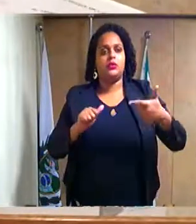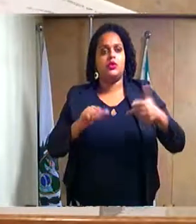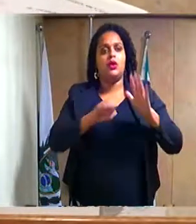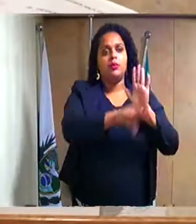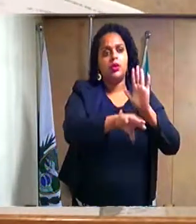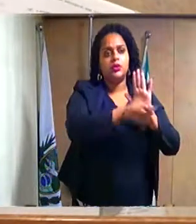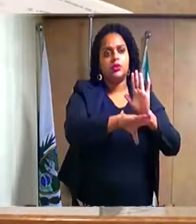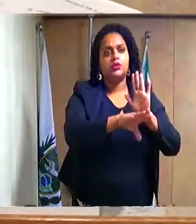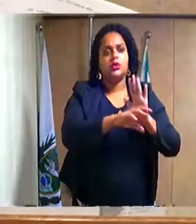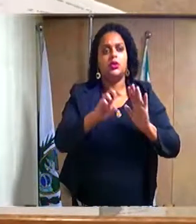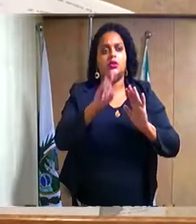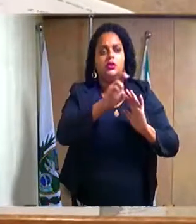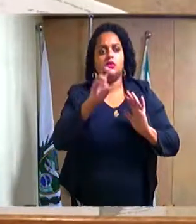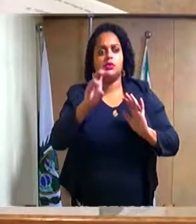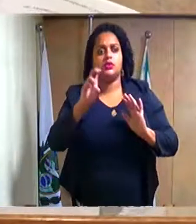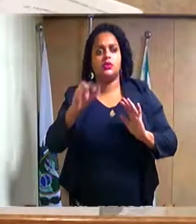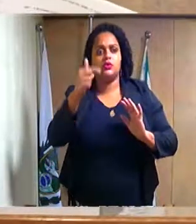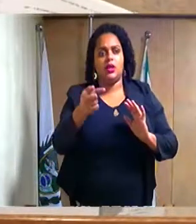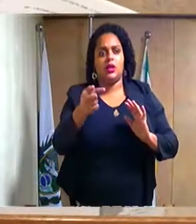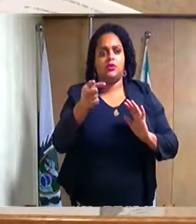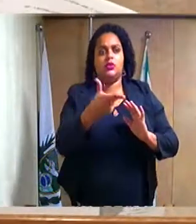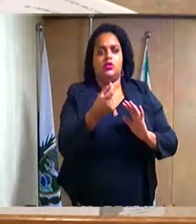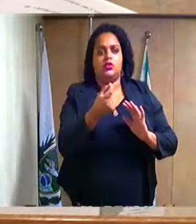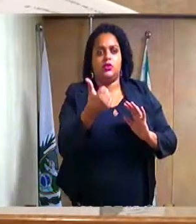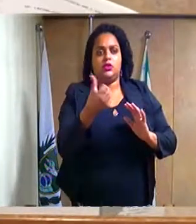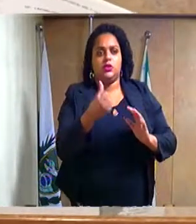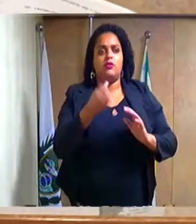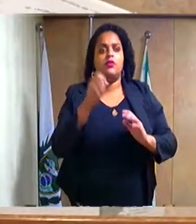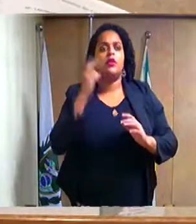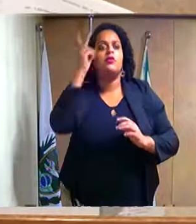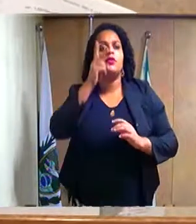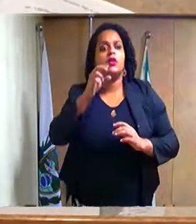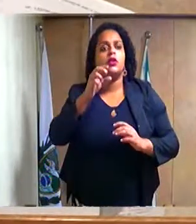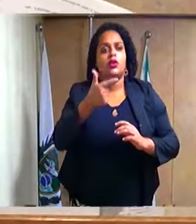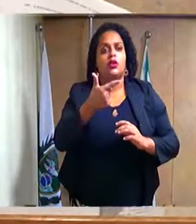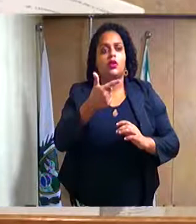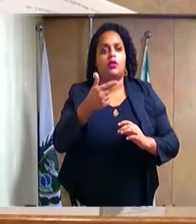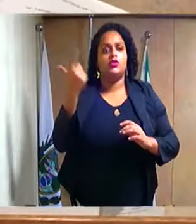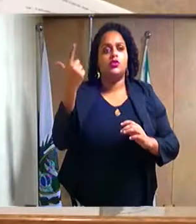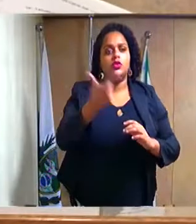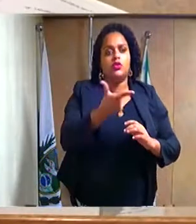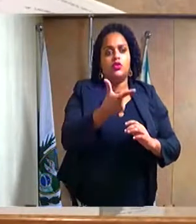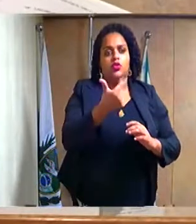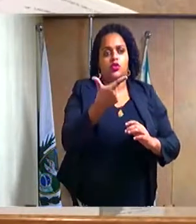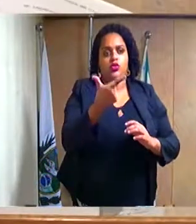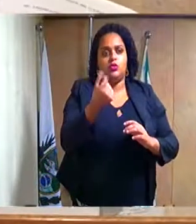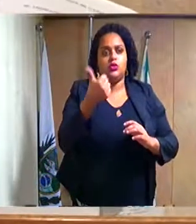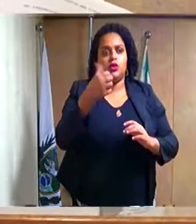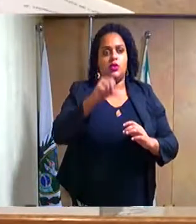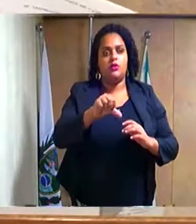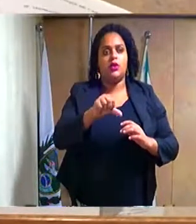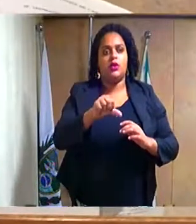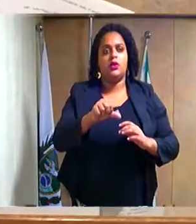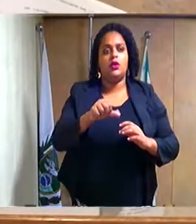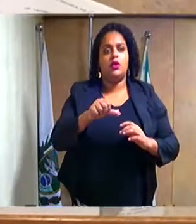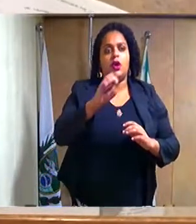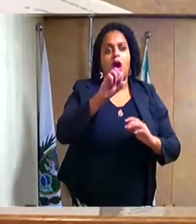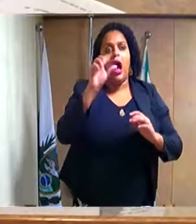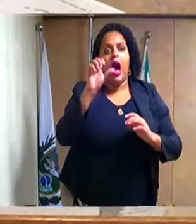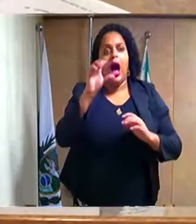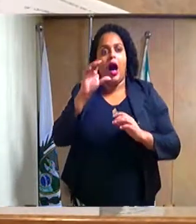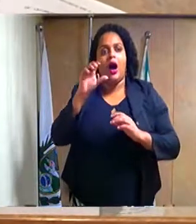Indicação número 5576, barra 2019, do excelente Sr. Vereador Eduardo Moreira da Silva,